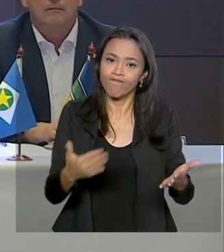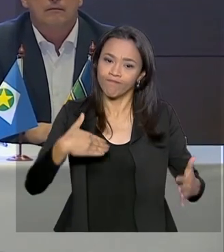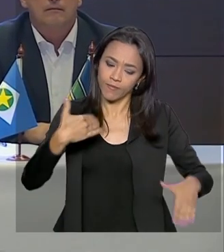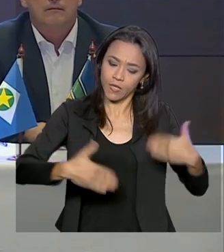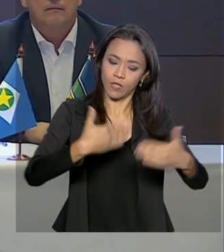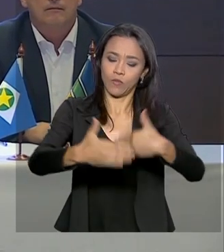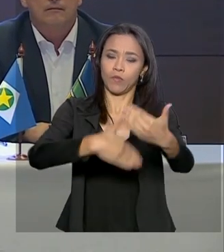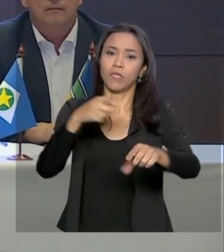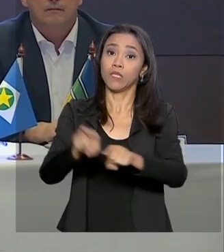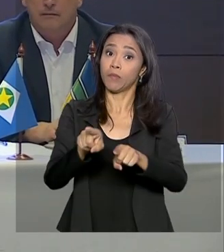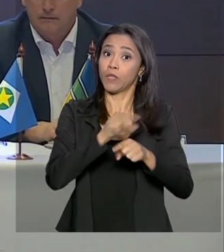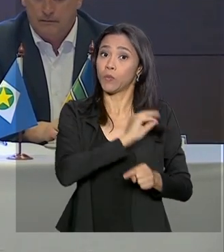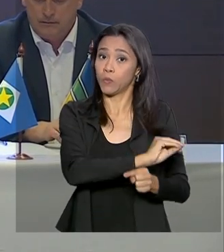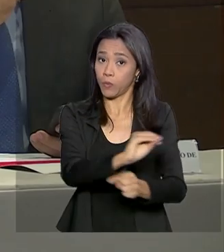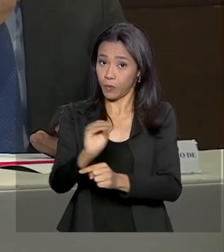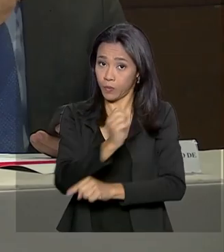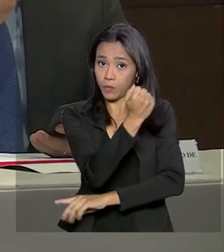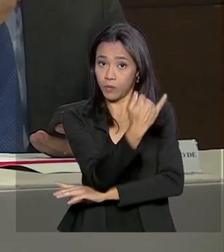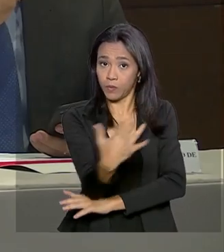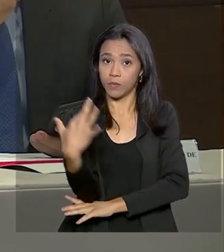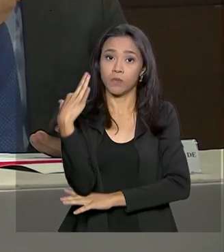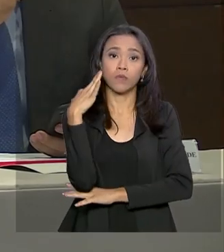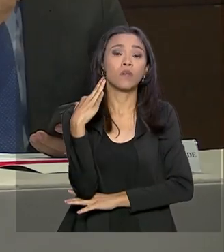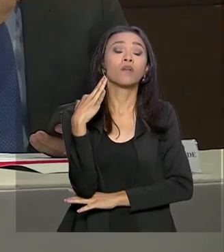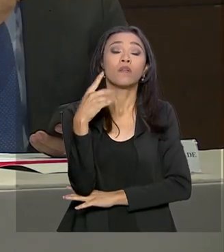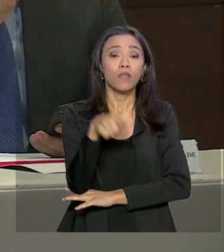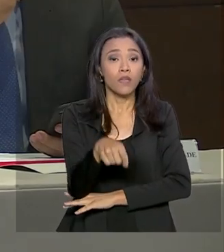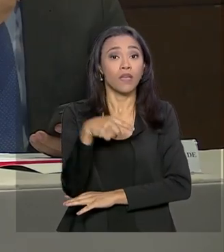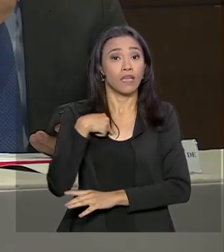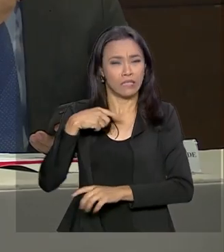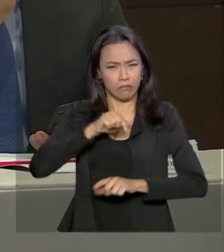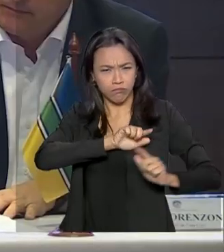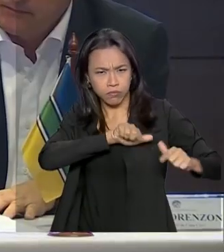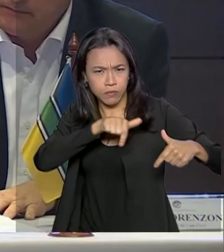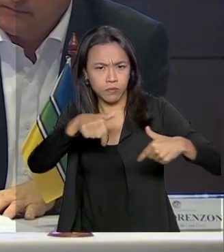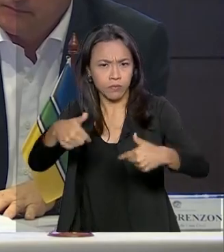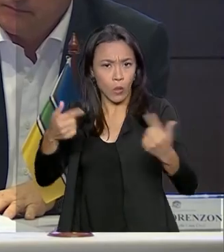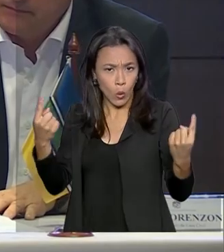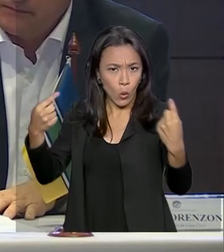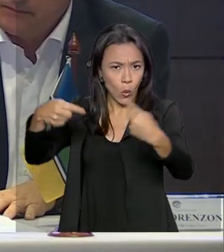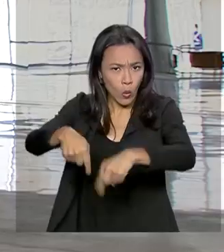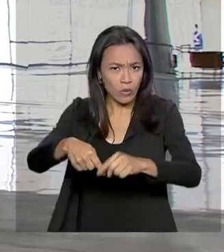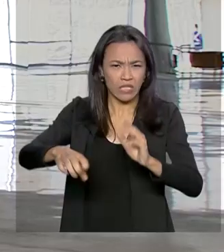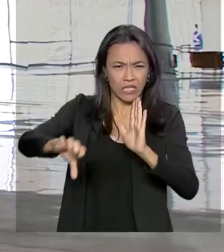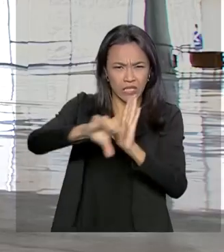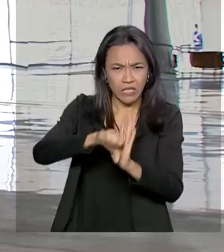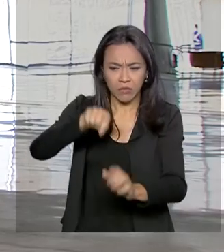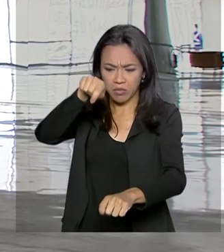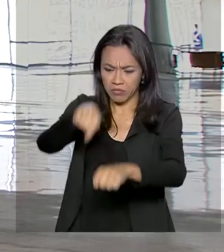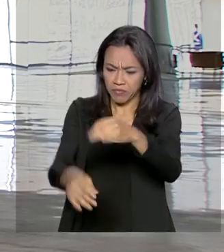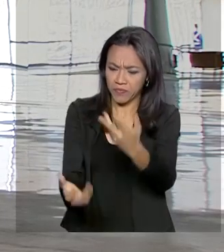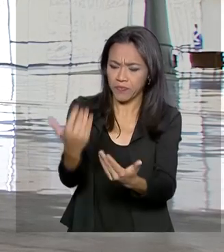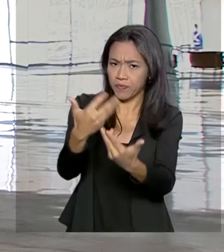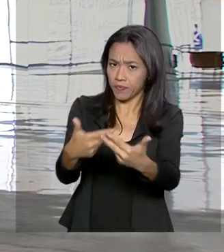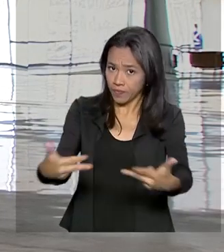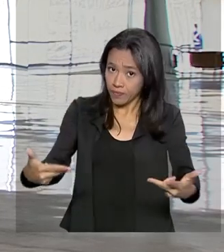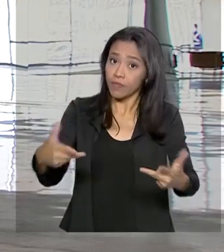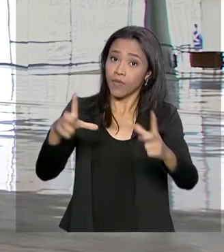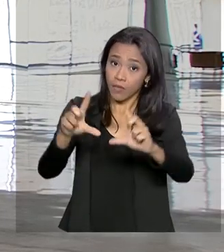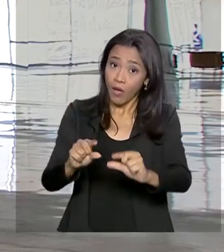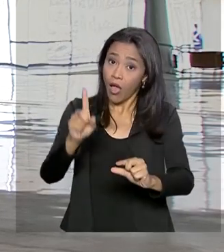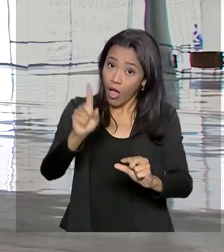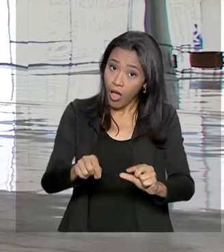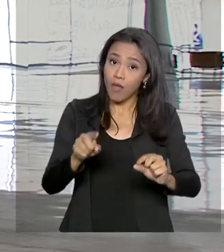preservação. E essa força-tarefa de combate às queimadas e crimes ambientais, chamada de Operação Verde Brasil,